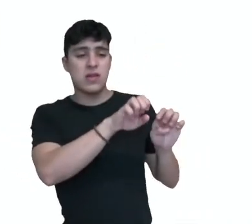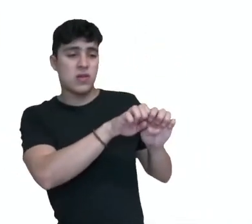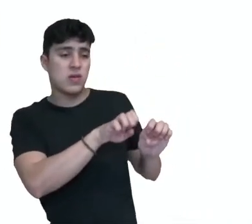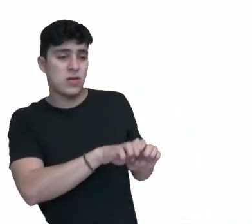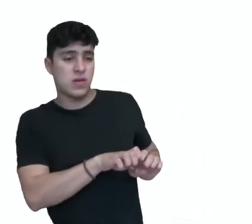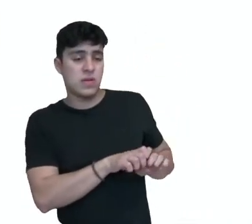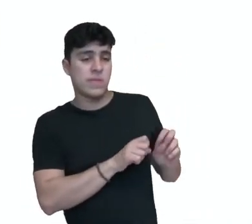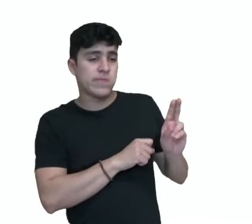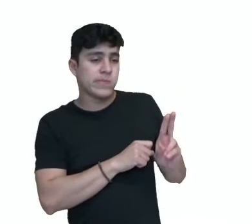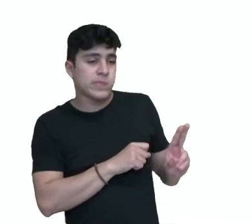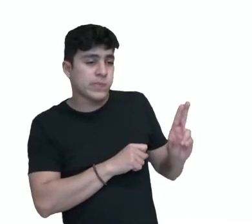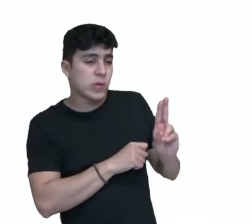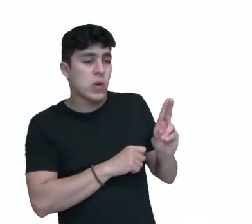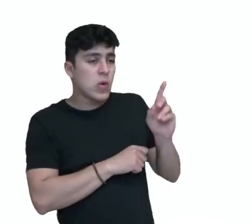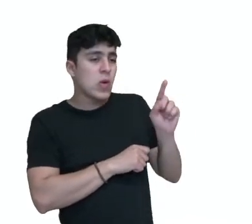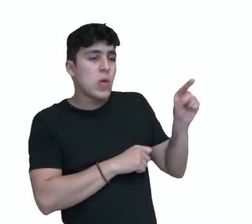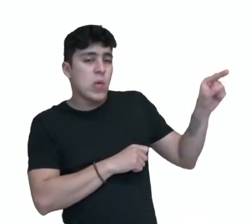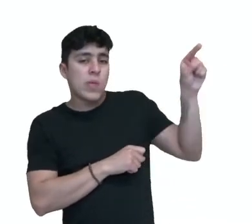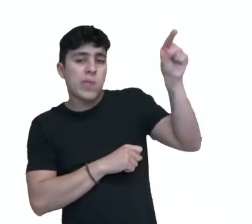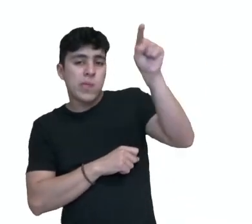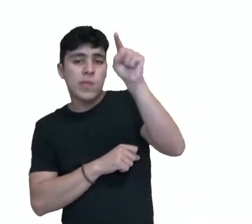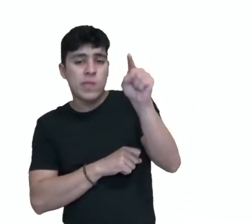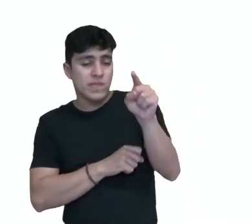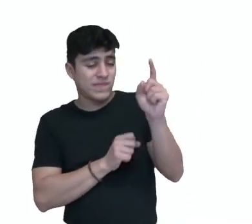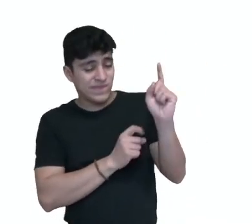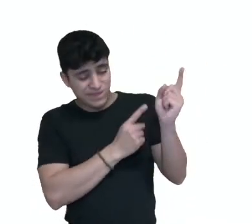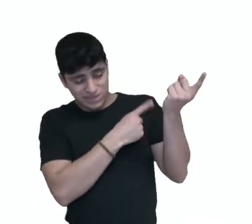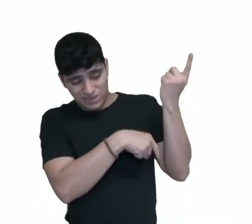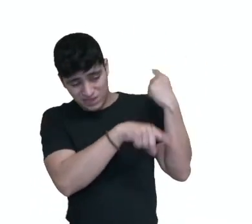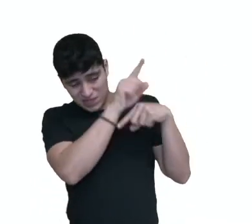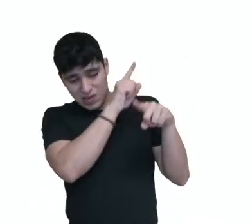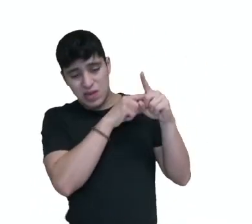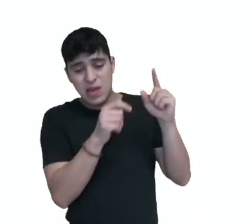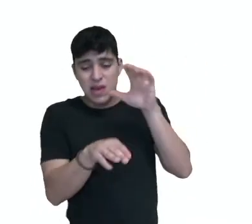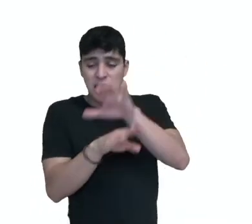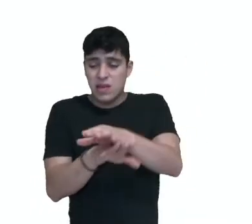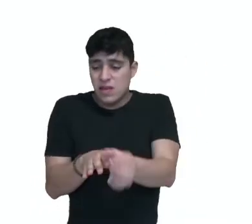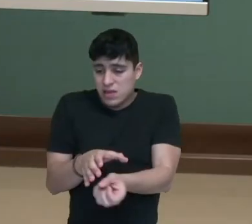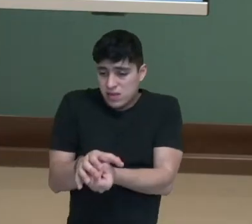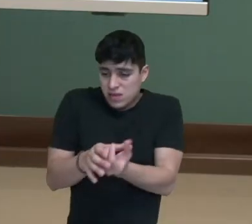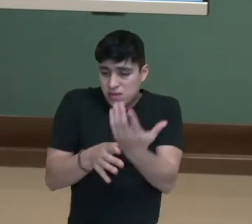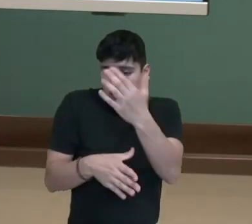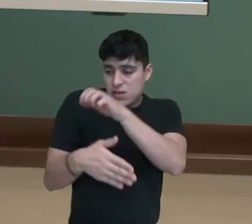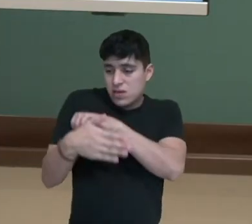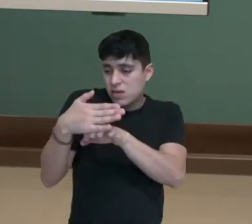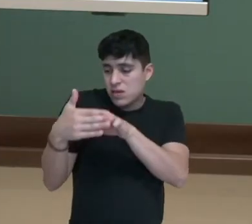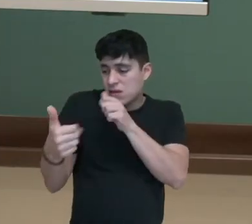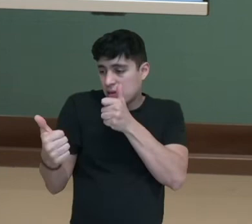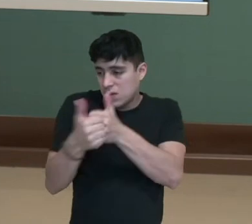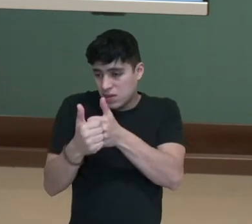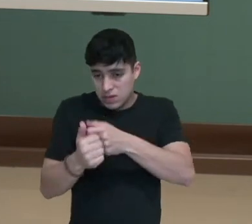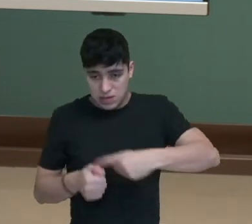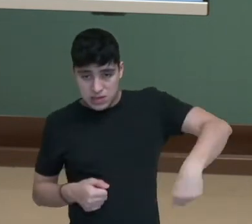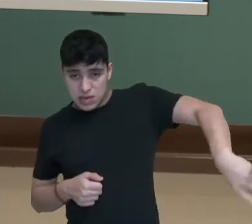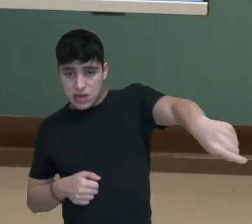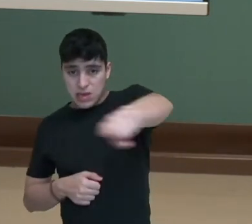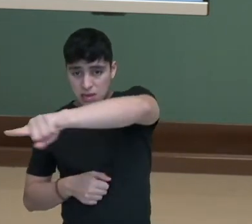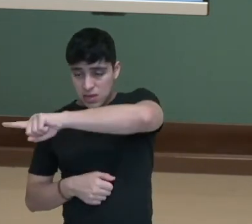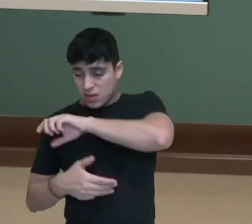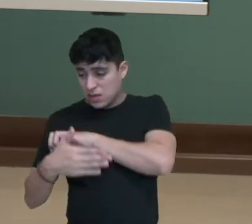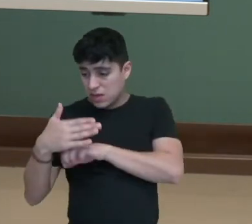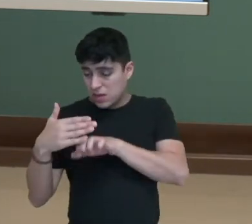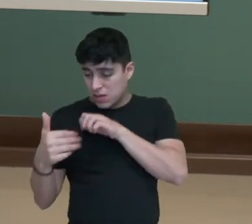que destacaram o crescimento, o surgimento de várias indústrias próximas e essas indústrias próximas